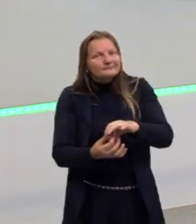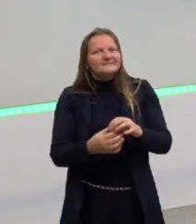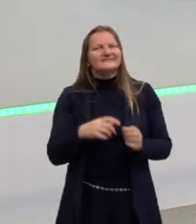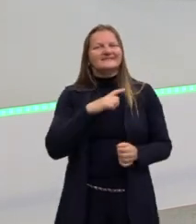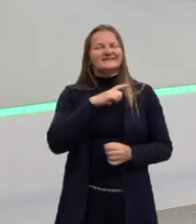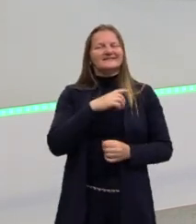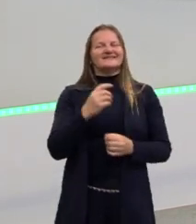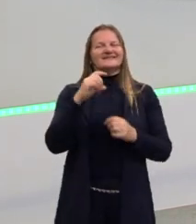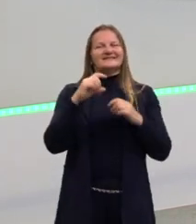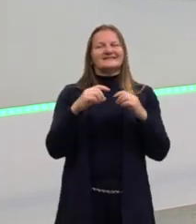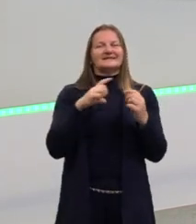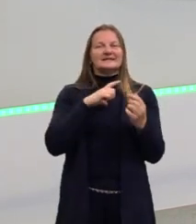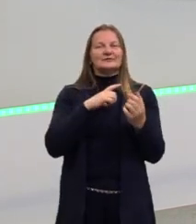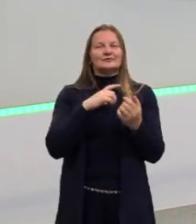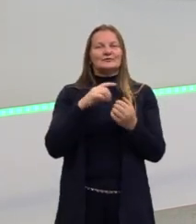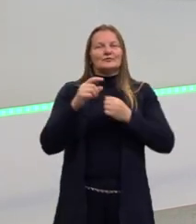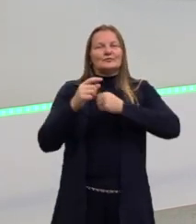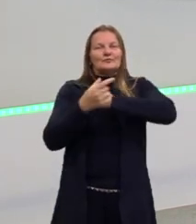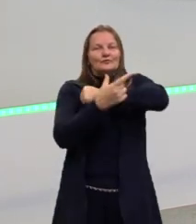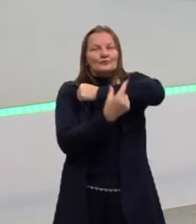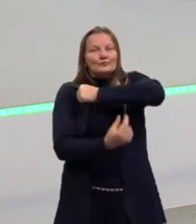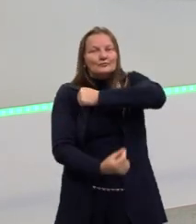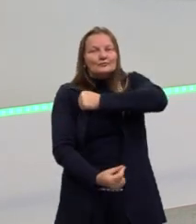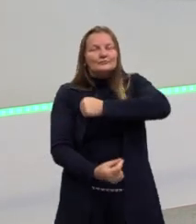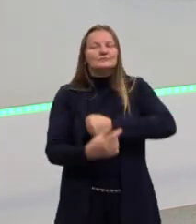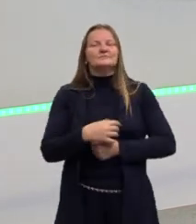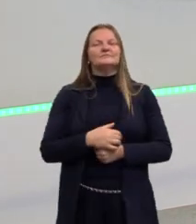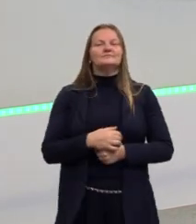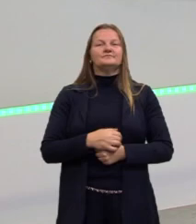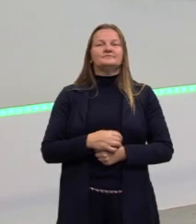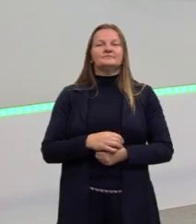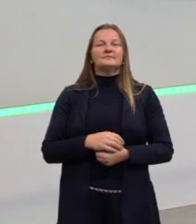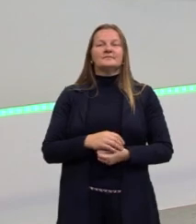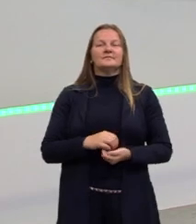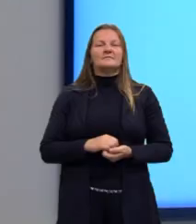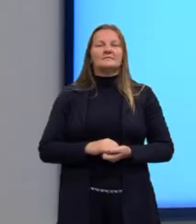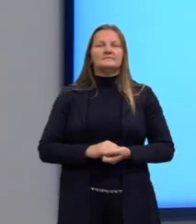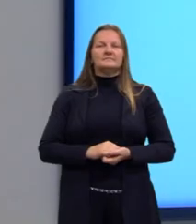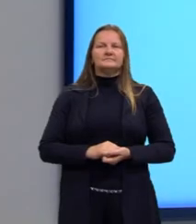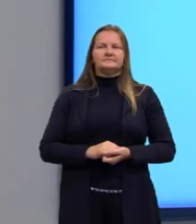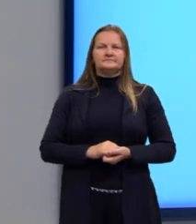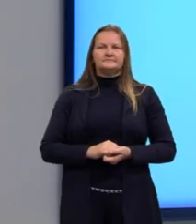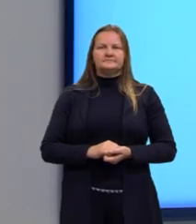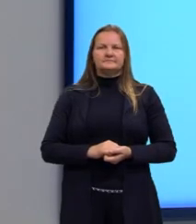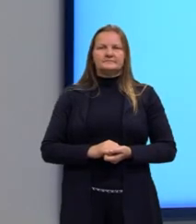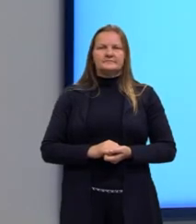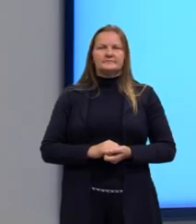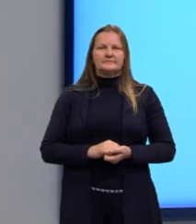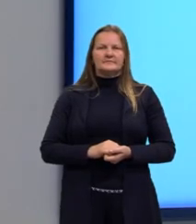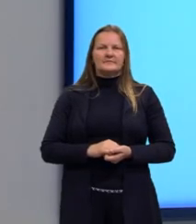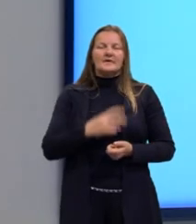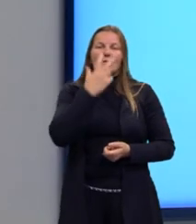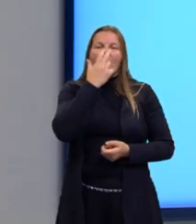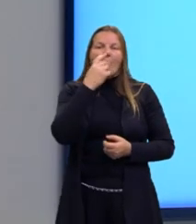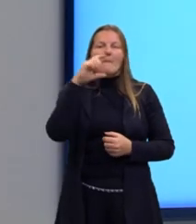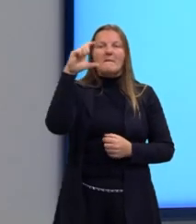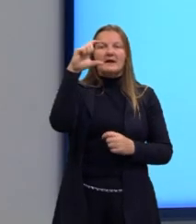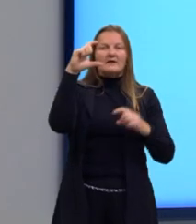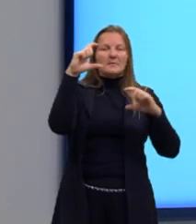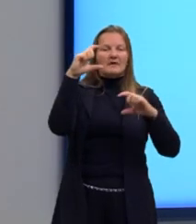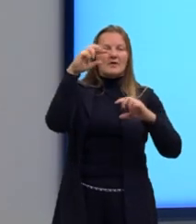que nós vamos usar aqui na coesão, nos elementos de coesão, elas estabelecem essa relação entre os parágrafos. Tá?